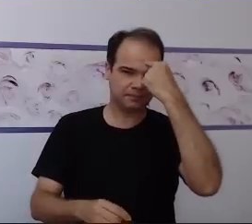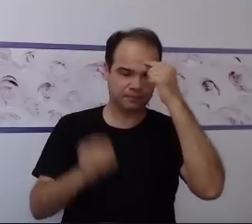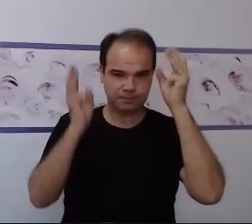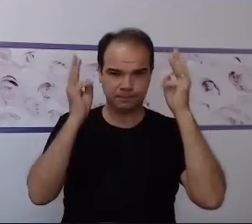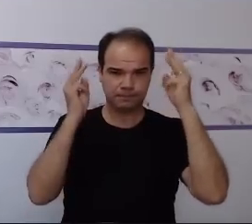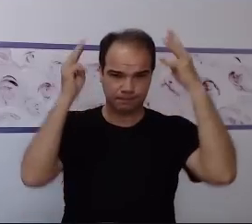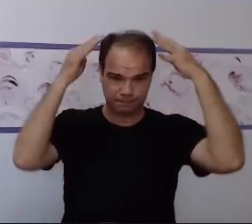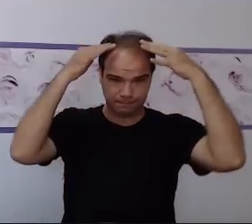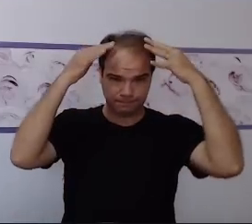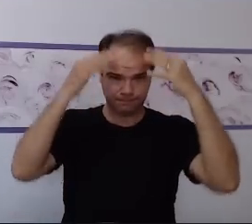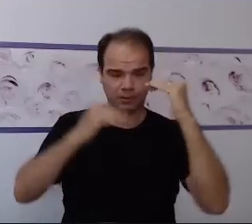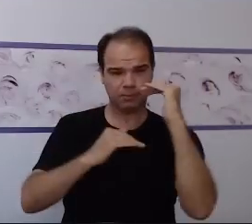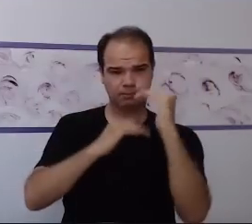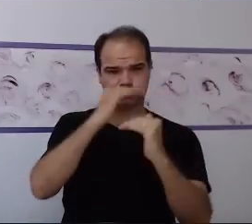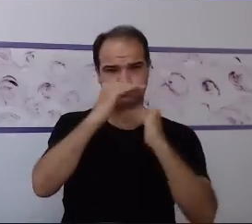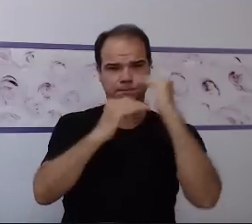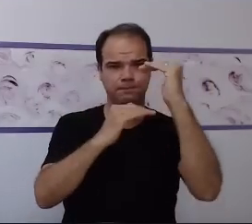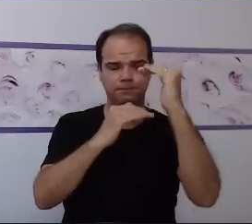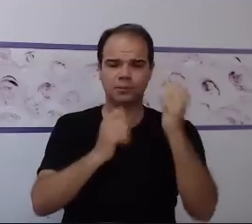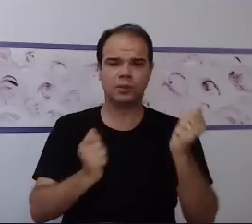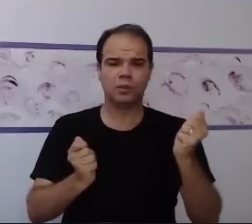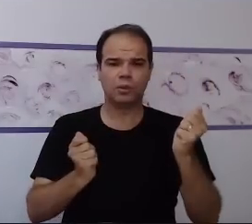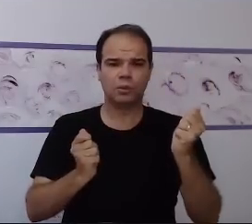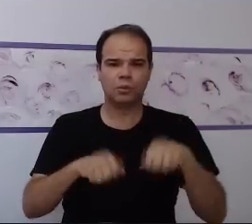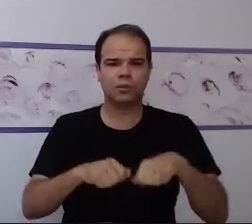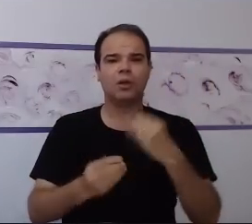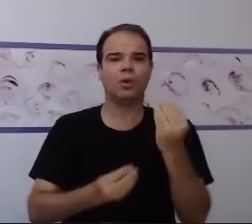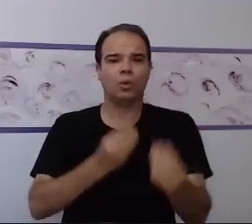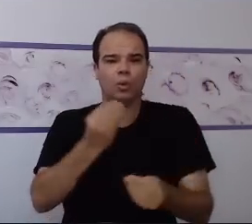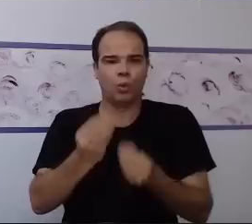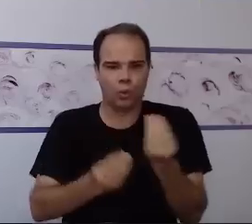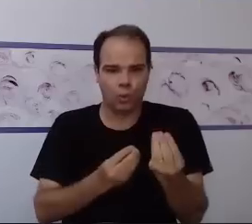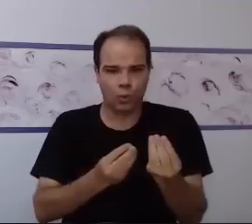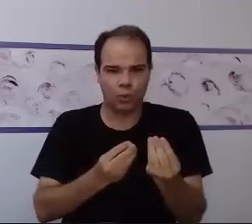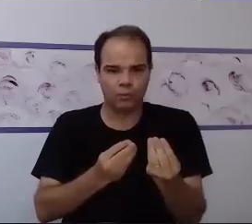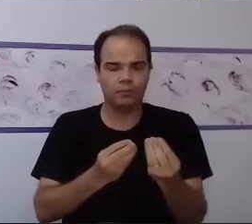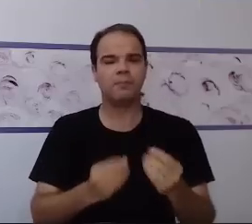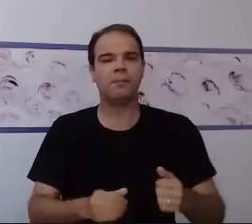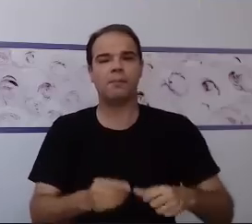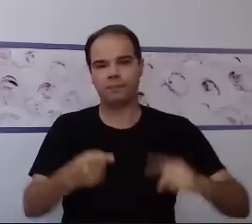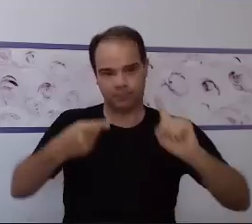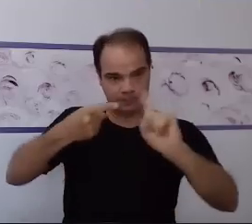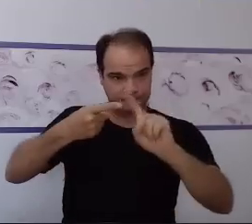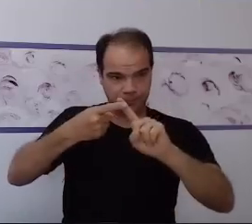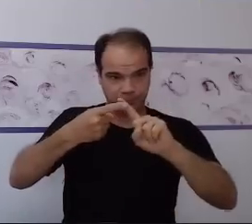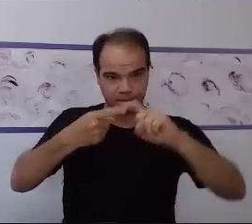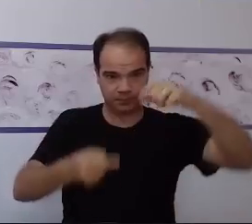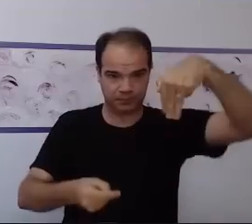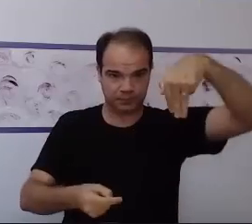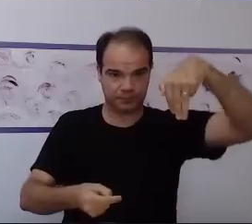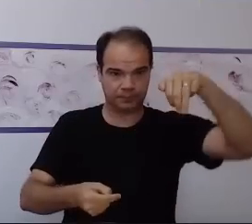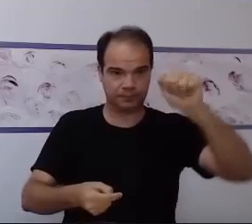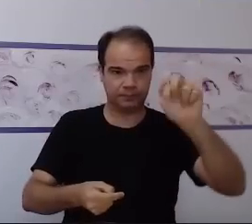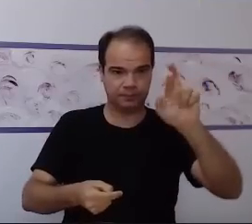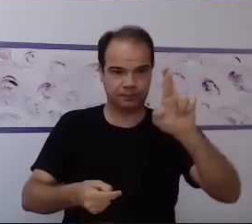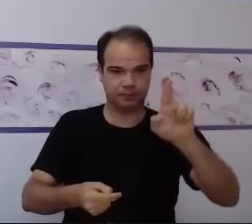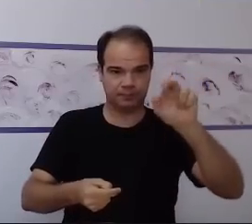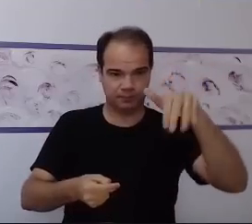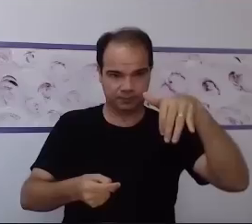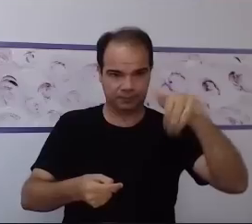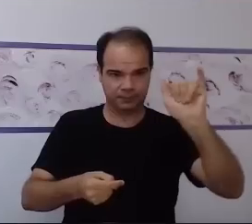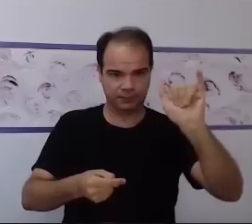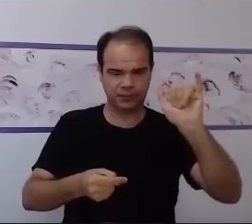pedagógicas. Bom, vamos começar aqui com a Mari Meire. Mari Meire, esse transtorno do espectro autista,